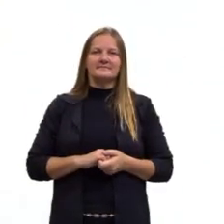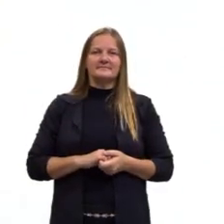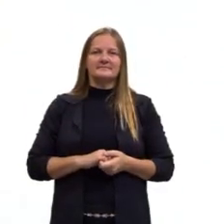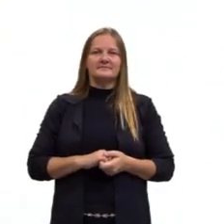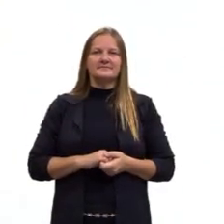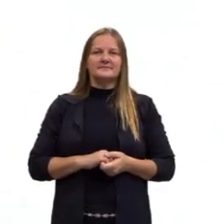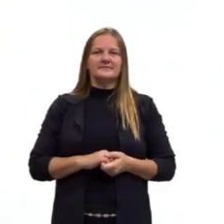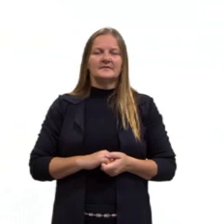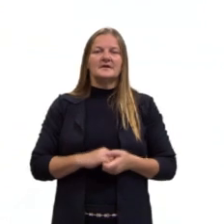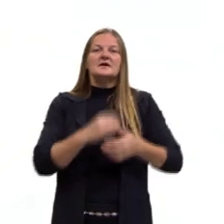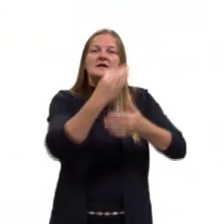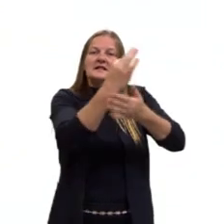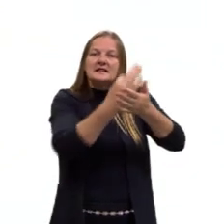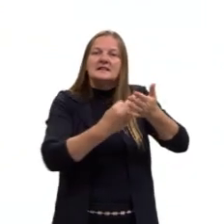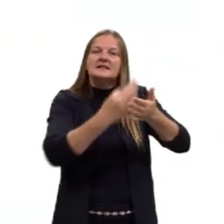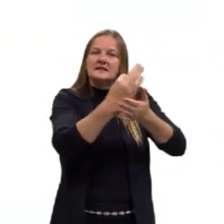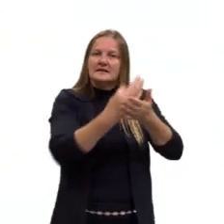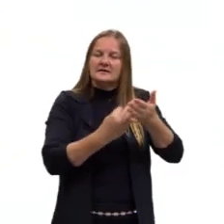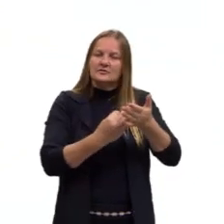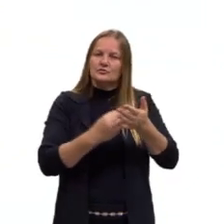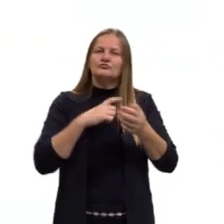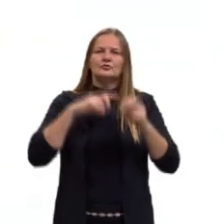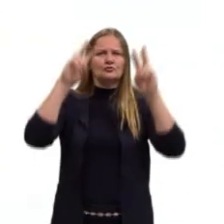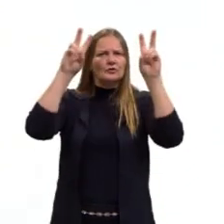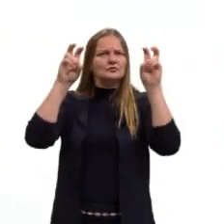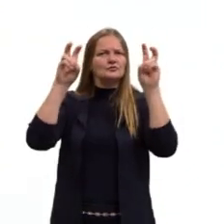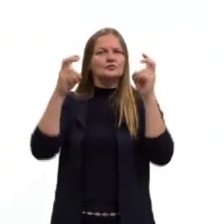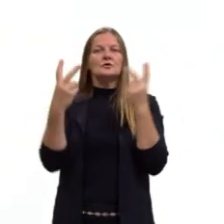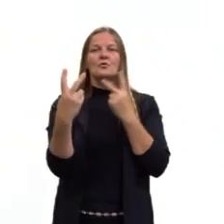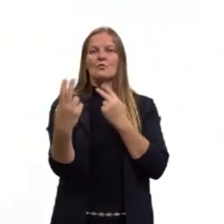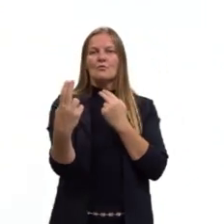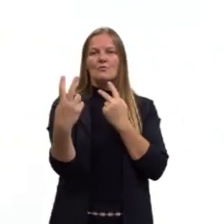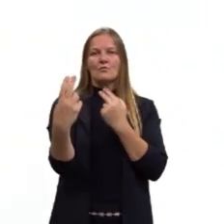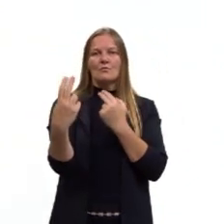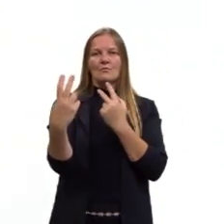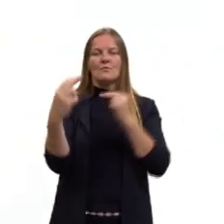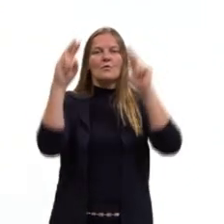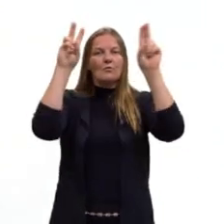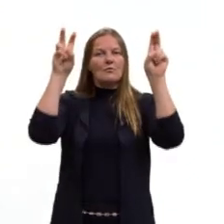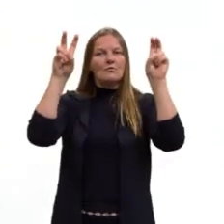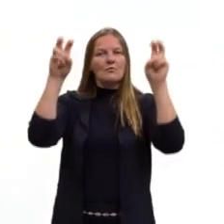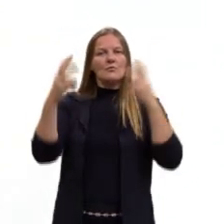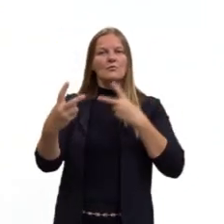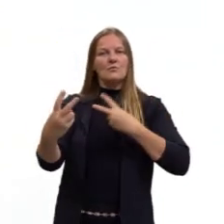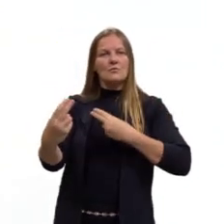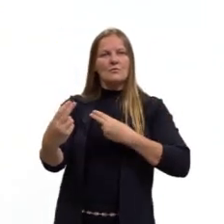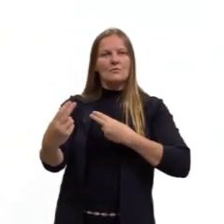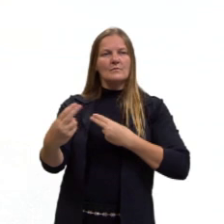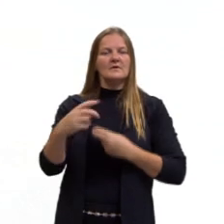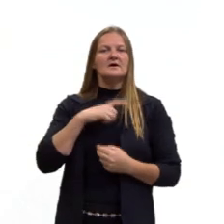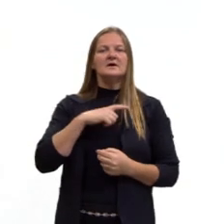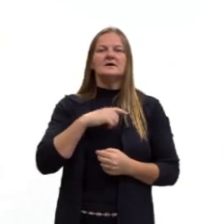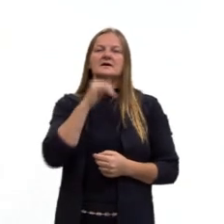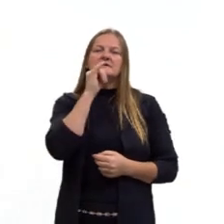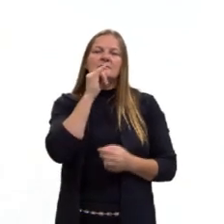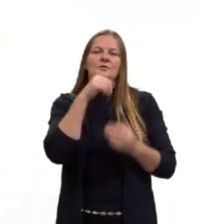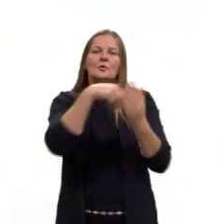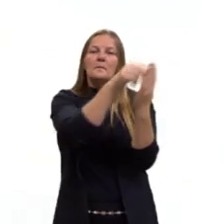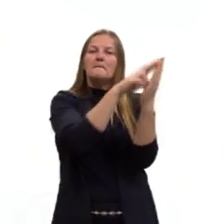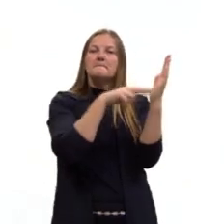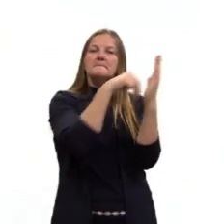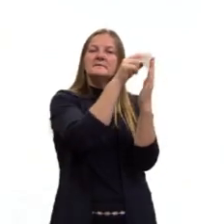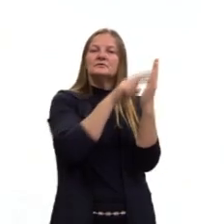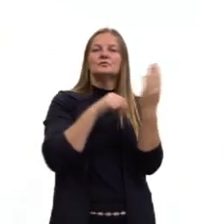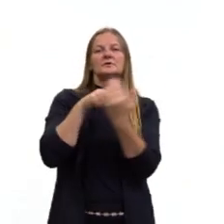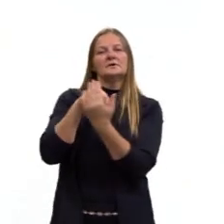São textos que abordam o mesmo assunto. E uma tela, exemplo, né, uma tela que retrata o mesmo